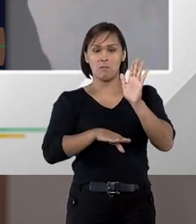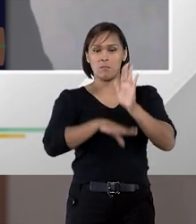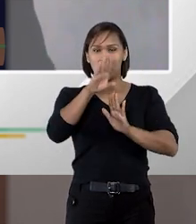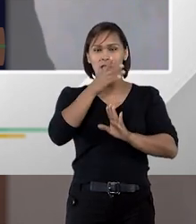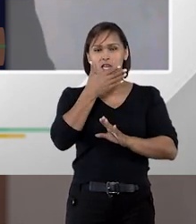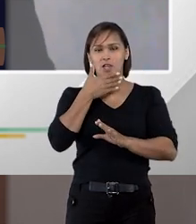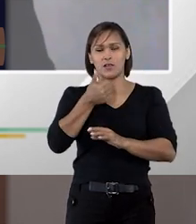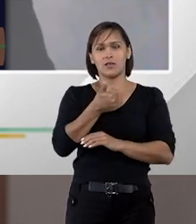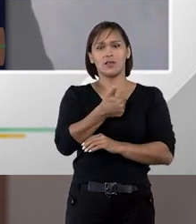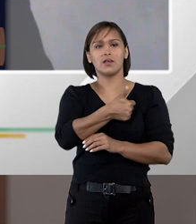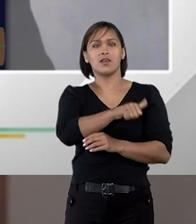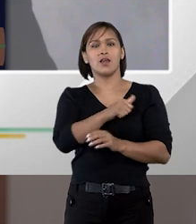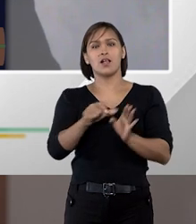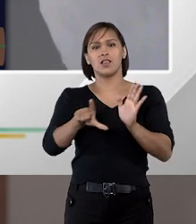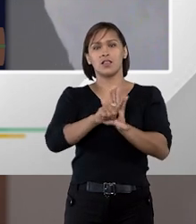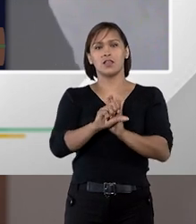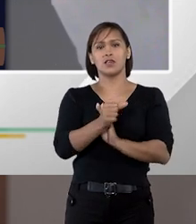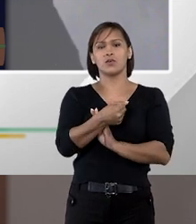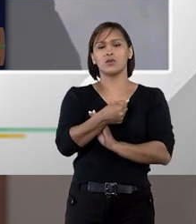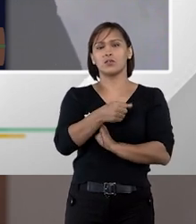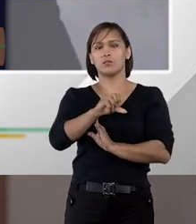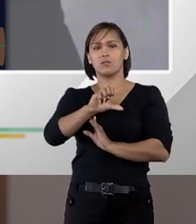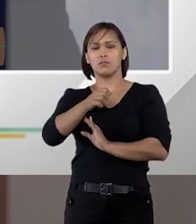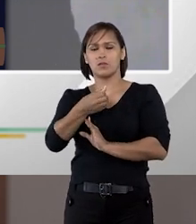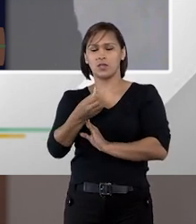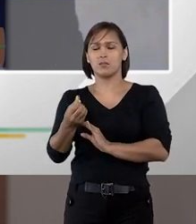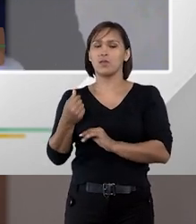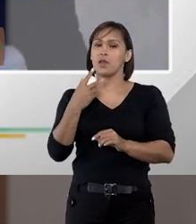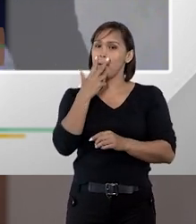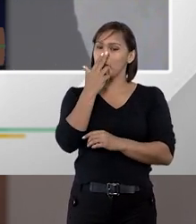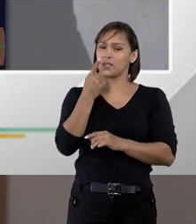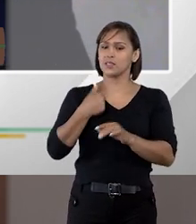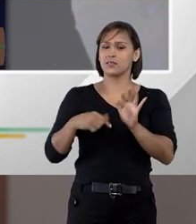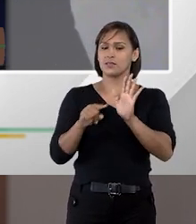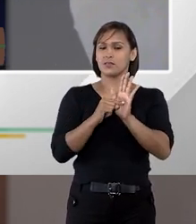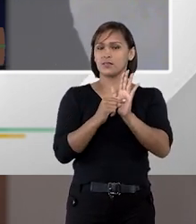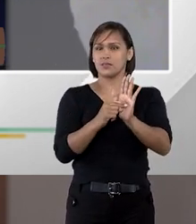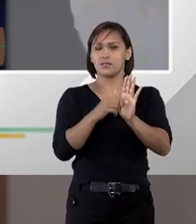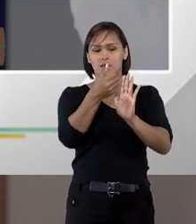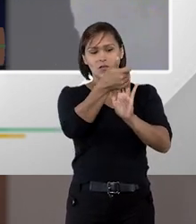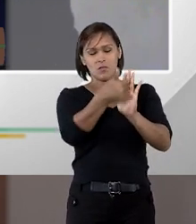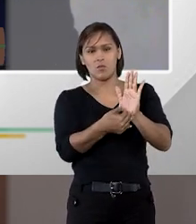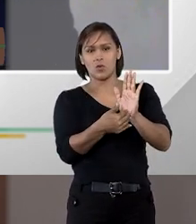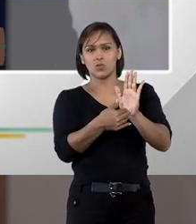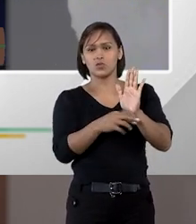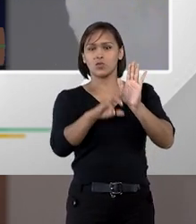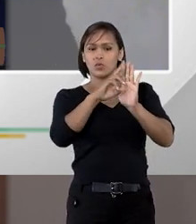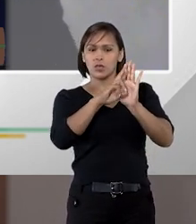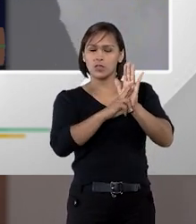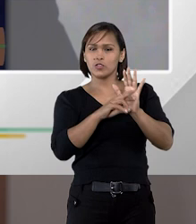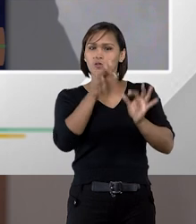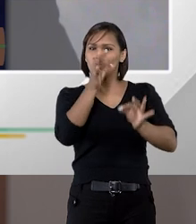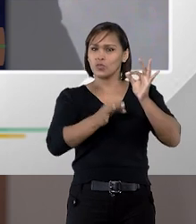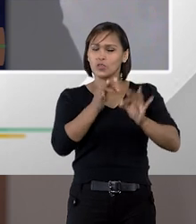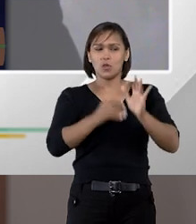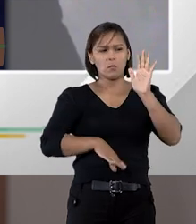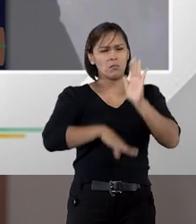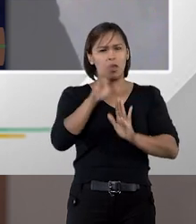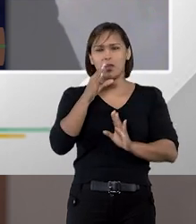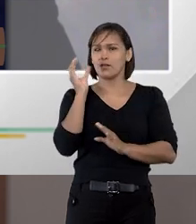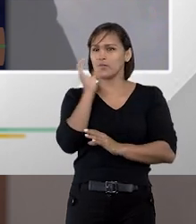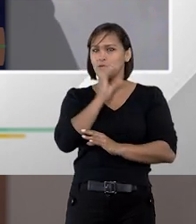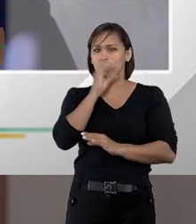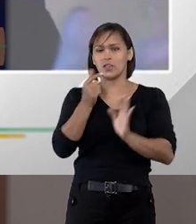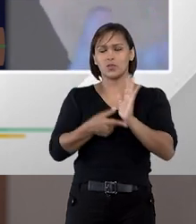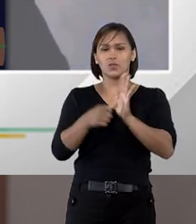a lei 8666 de 93 para ficar bem claro aqui a minha posição parece que ela traz um regime jurídico muito mais